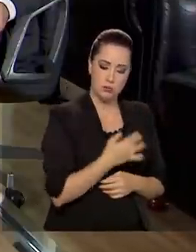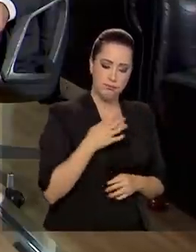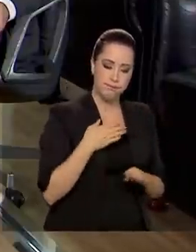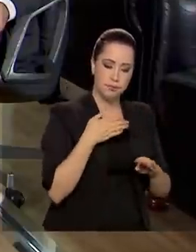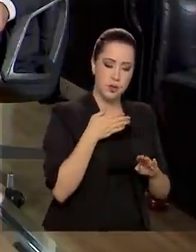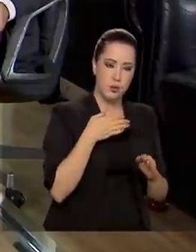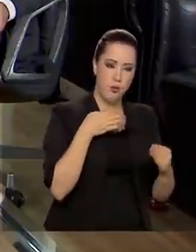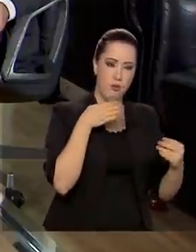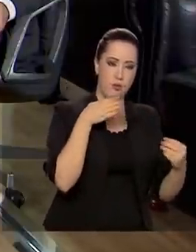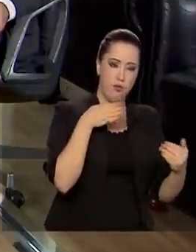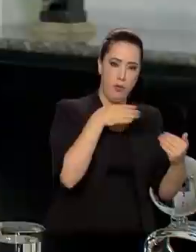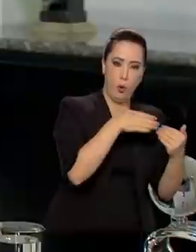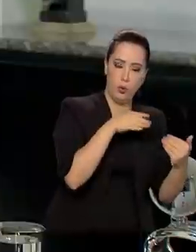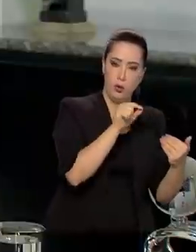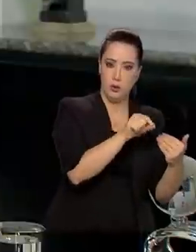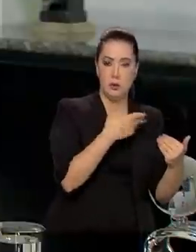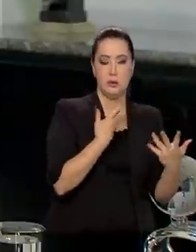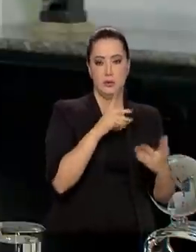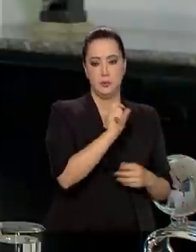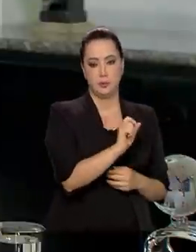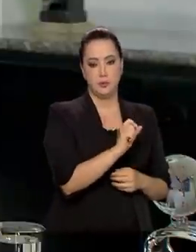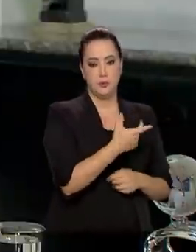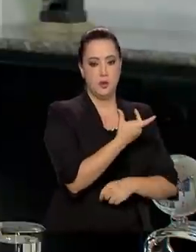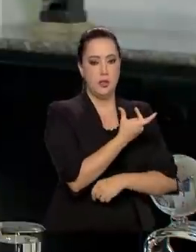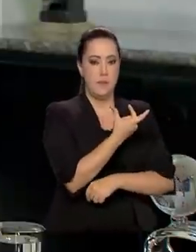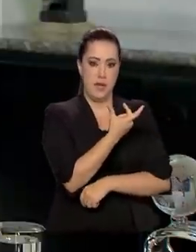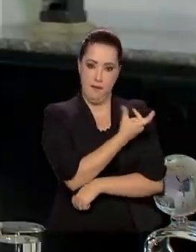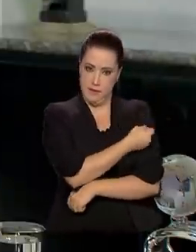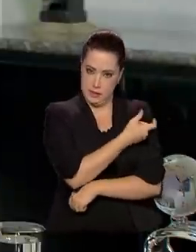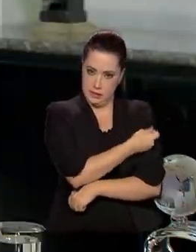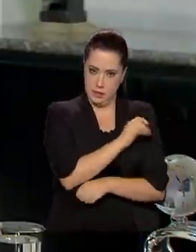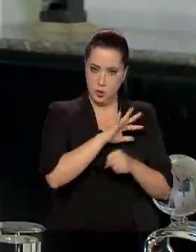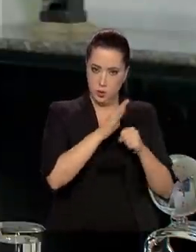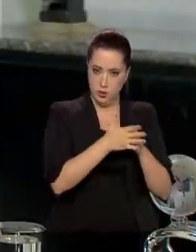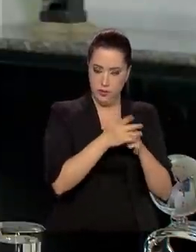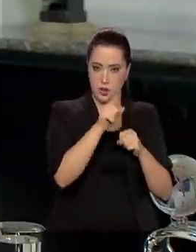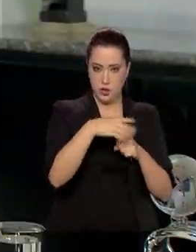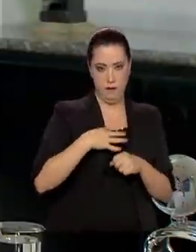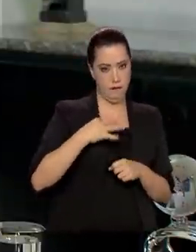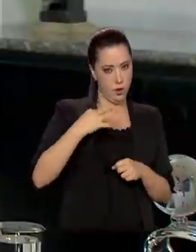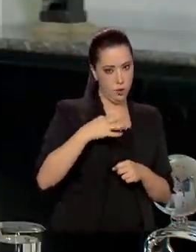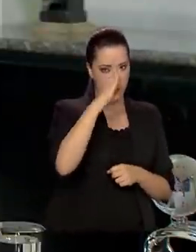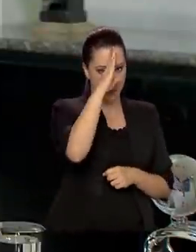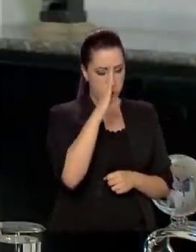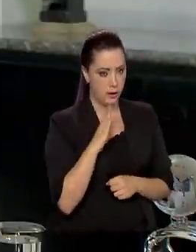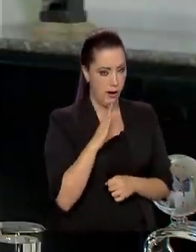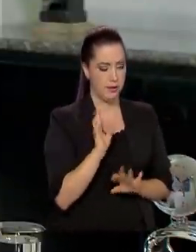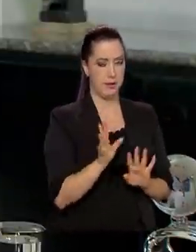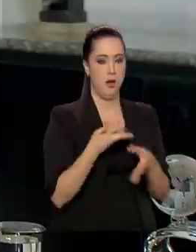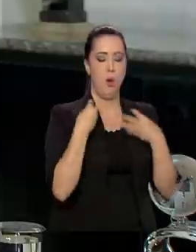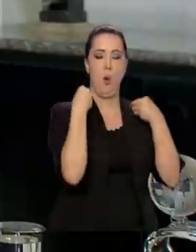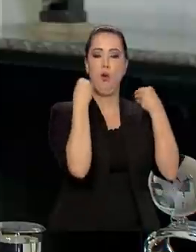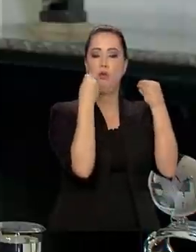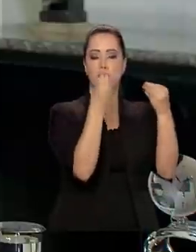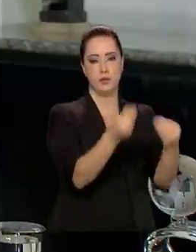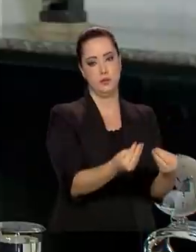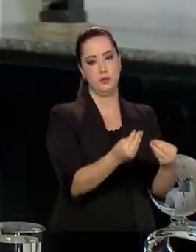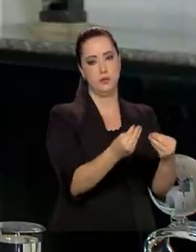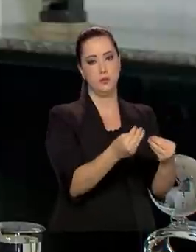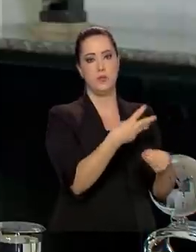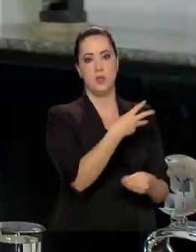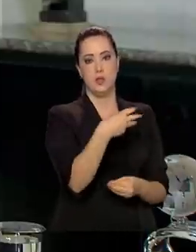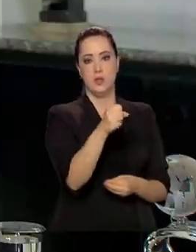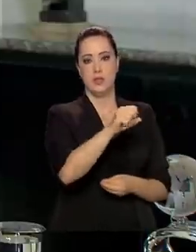a imunização com as vacinas será de forma voluntária e gratuita, disponibilizada nas